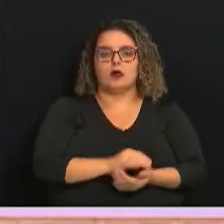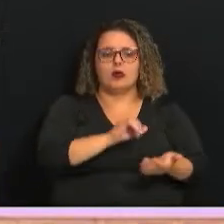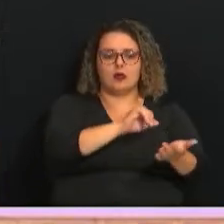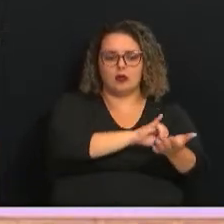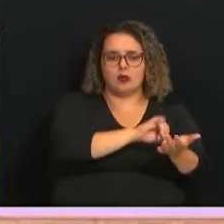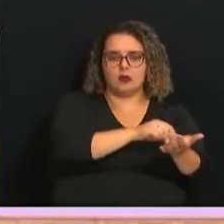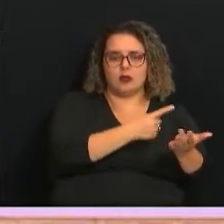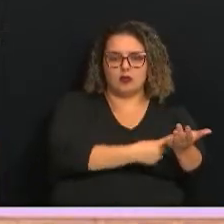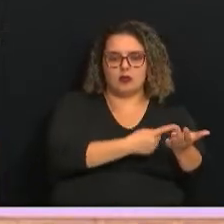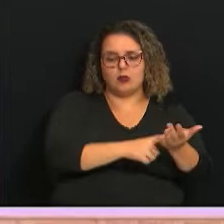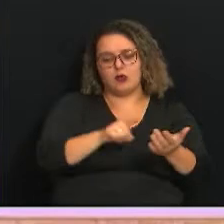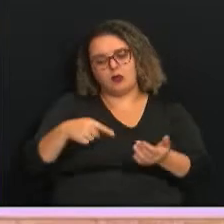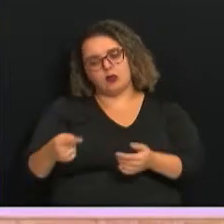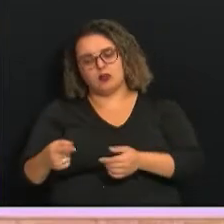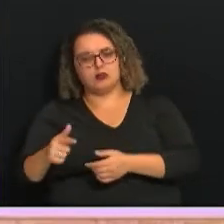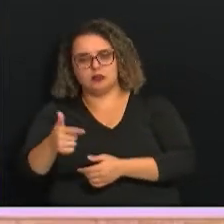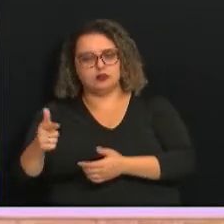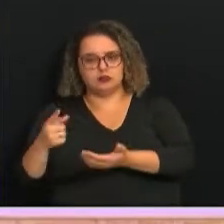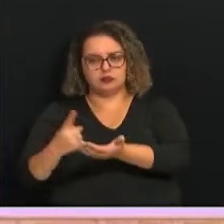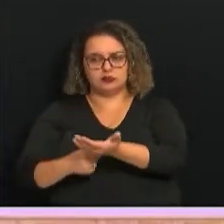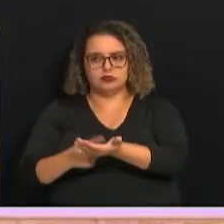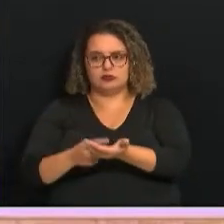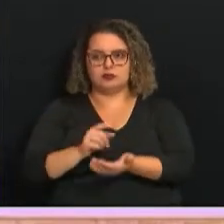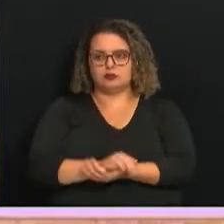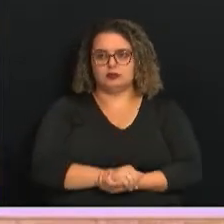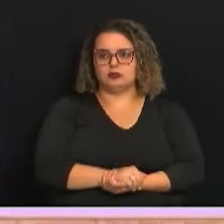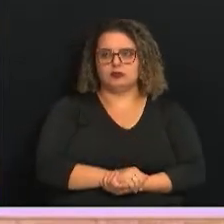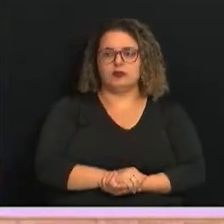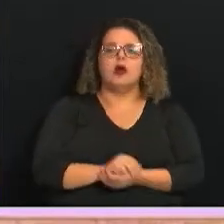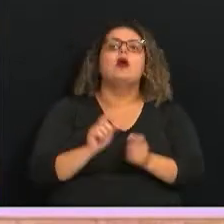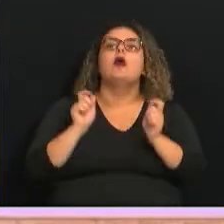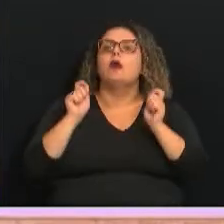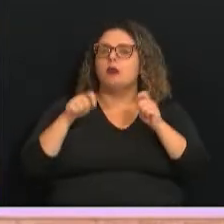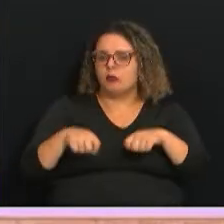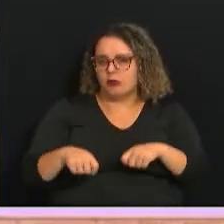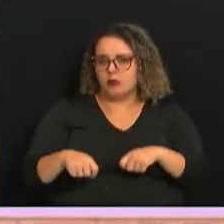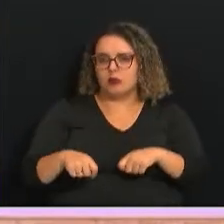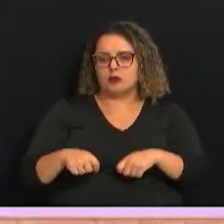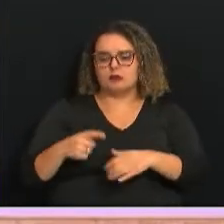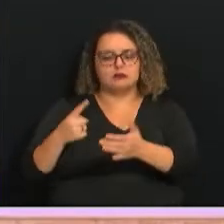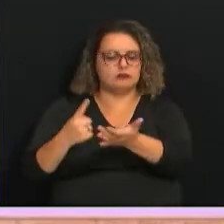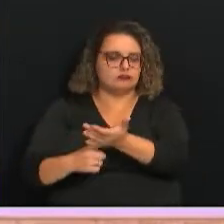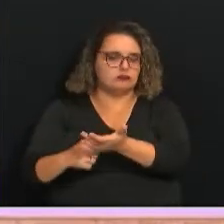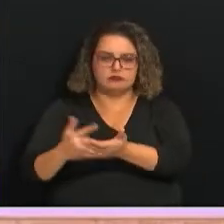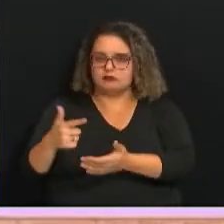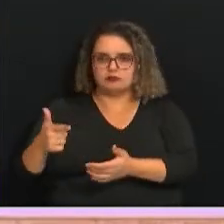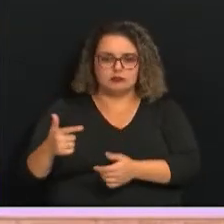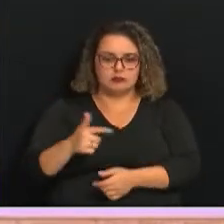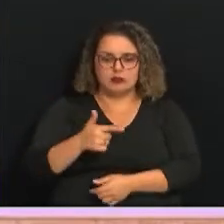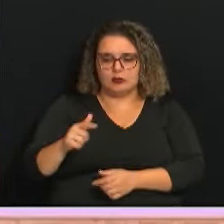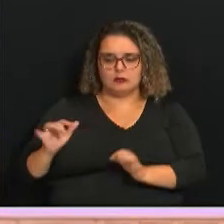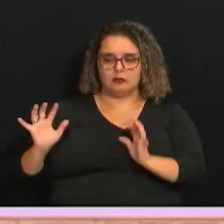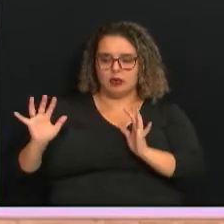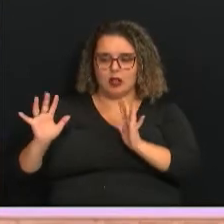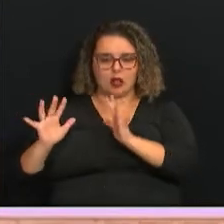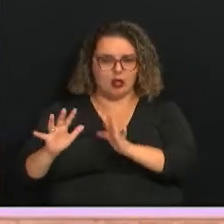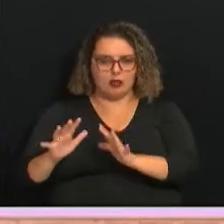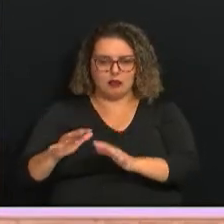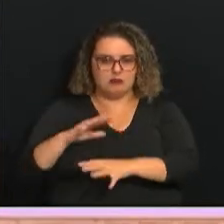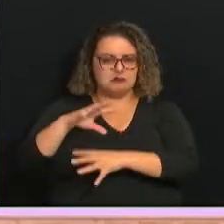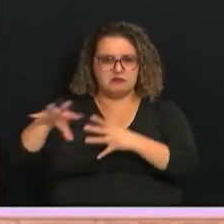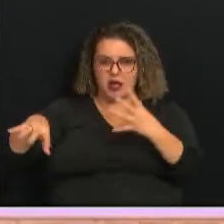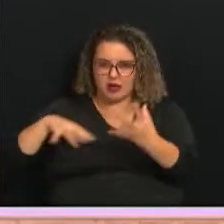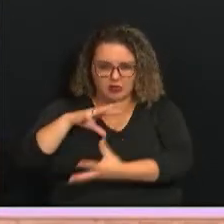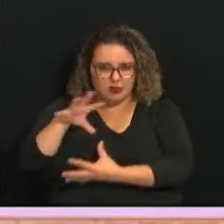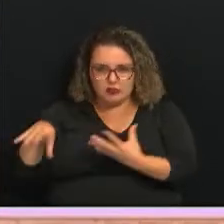outras sem. Vimos que é completamente possível fazer sem agendamento, não gerou aglomeração, nem gerou tumulto. E